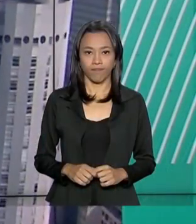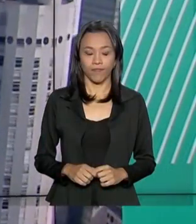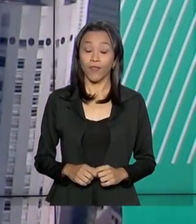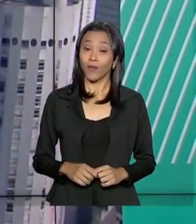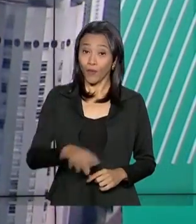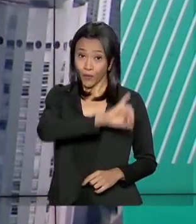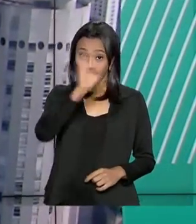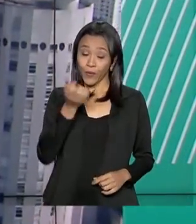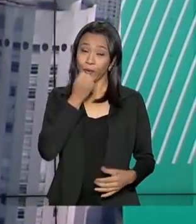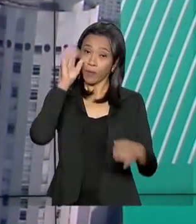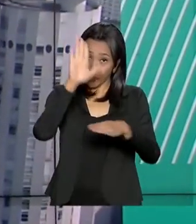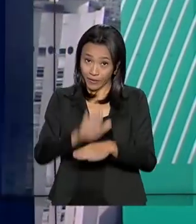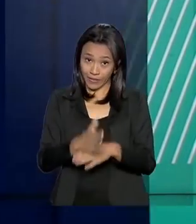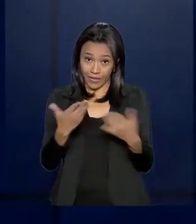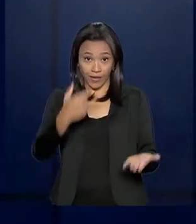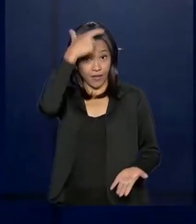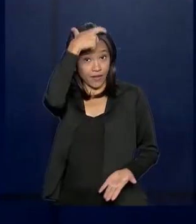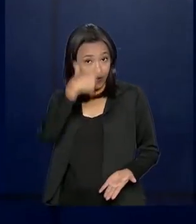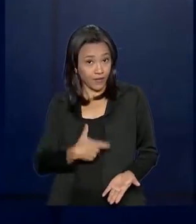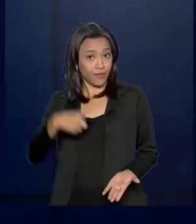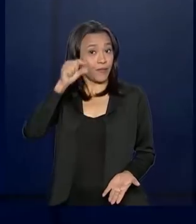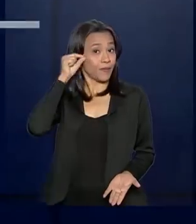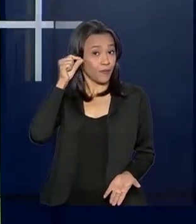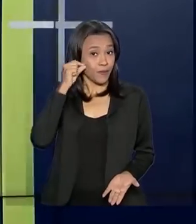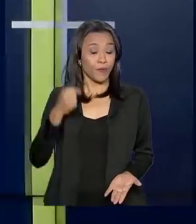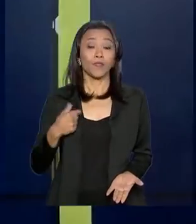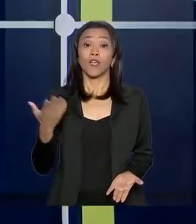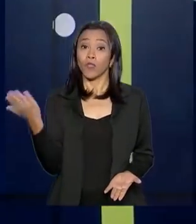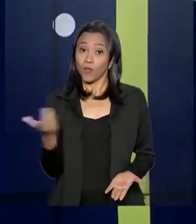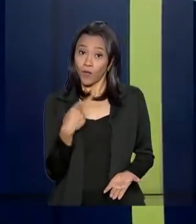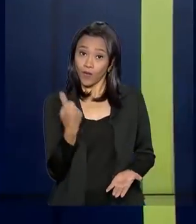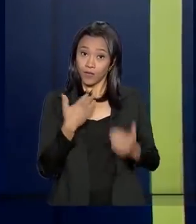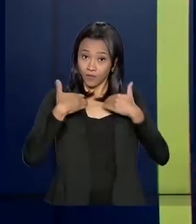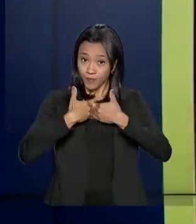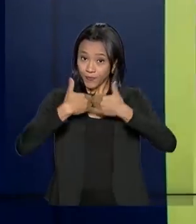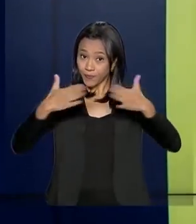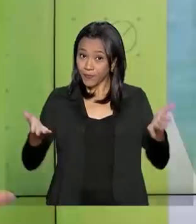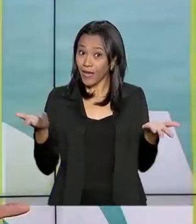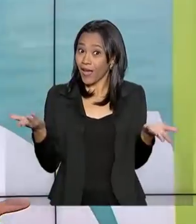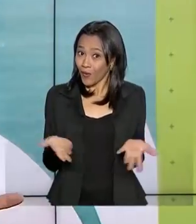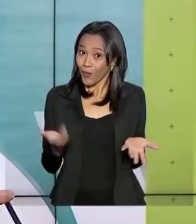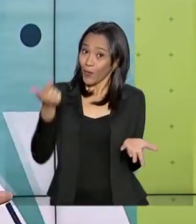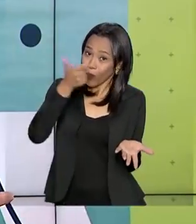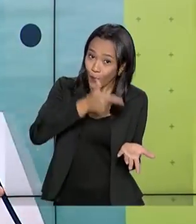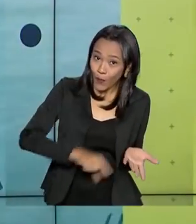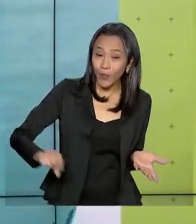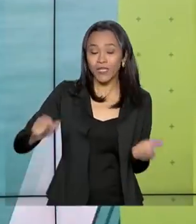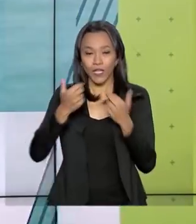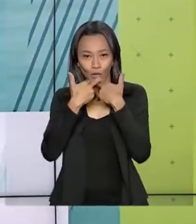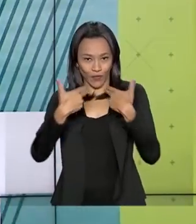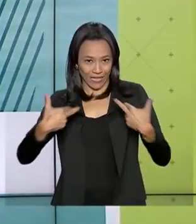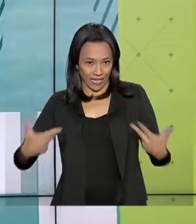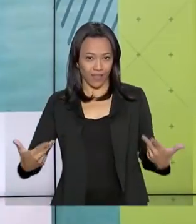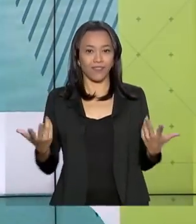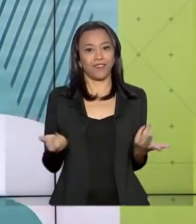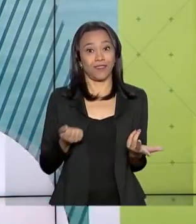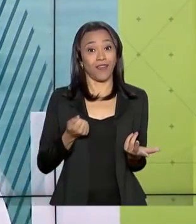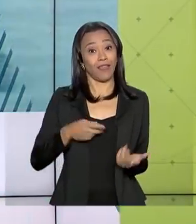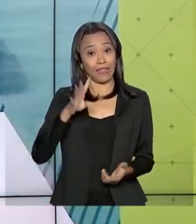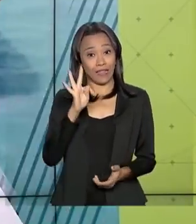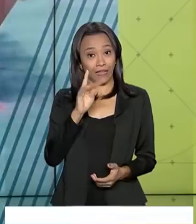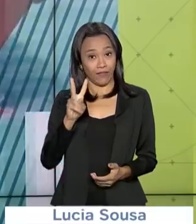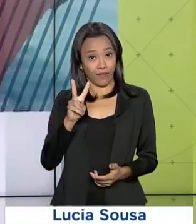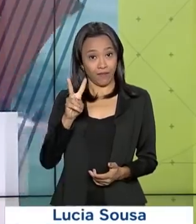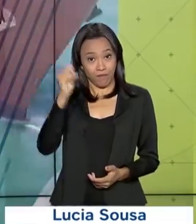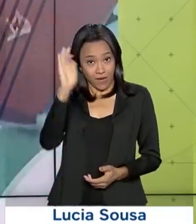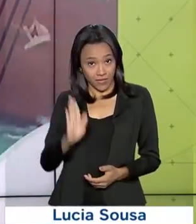Olá, boa tarde, eu sou Mara Kenup e estamos no ar com o governo agora, mais uma novidade da TV Brasil que